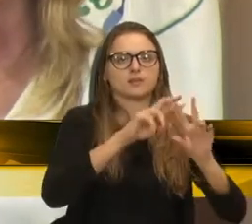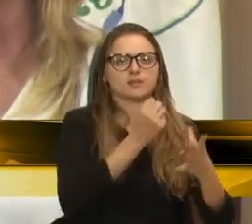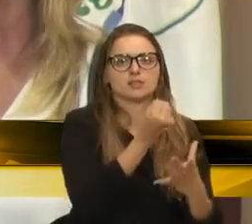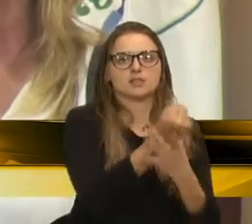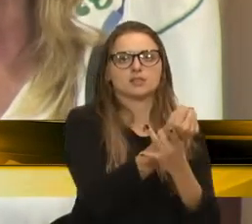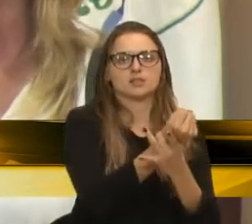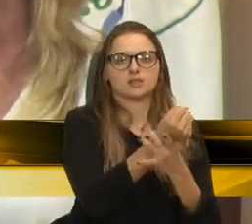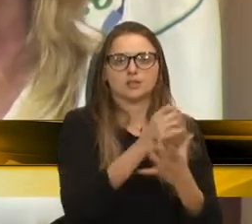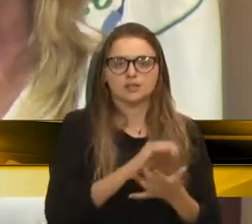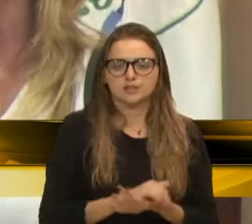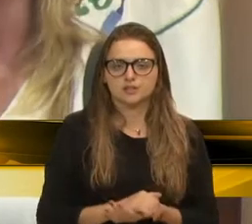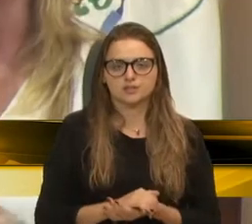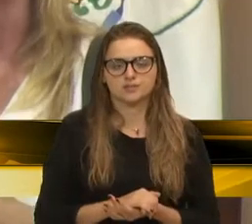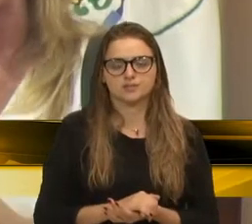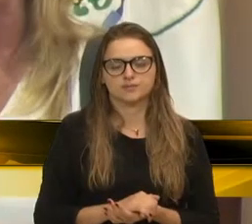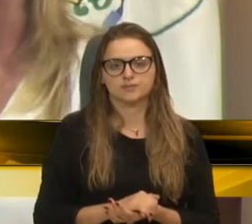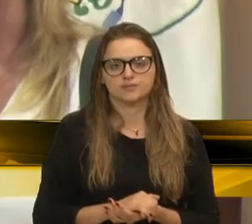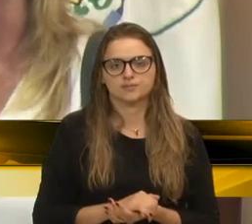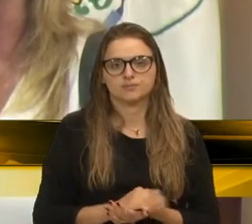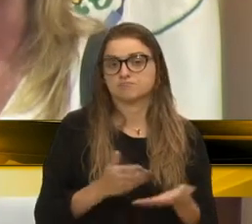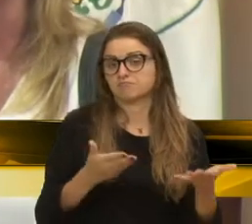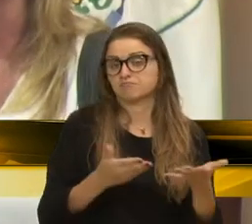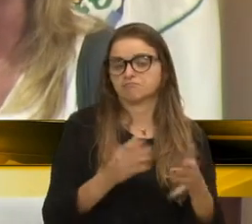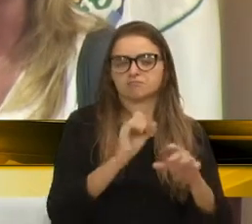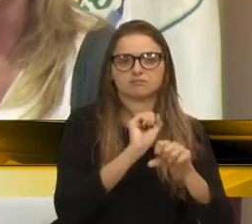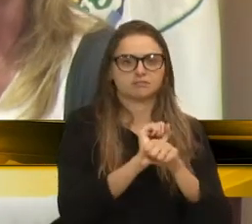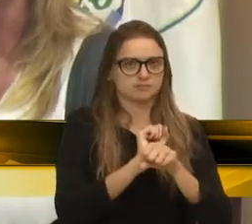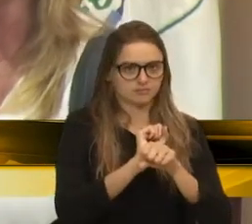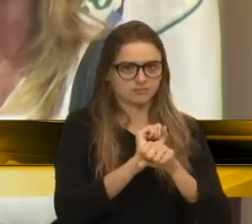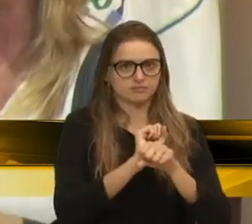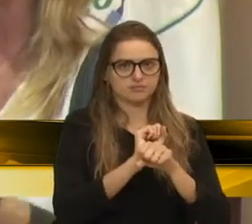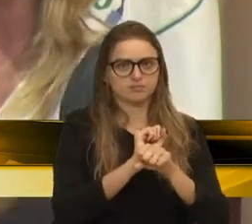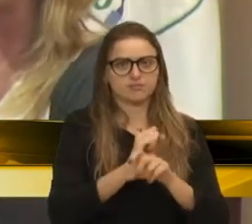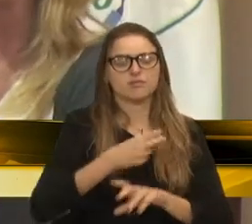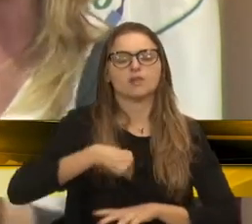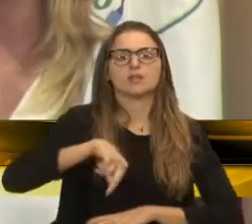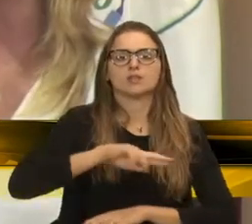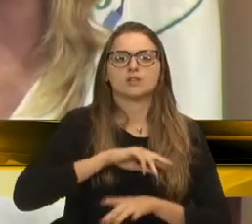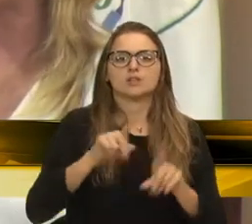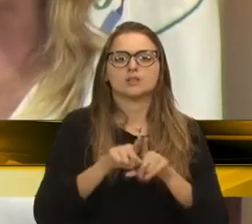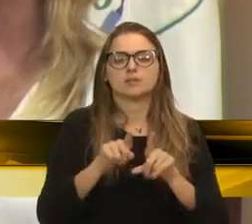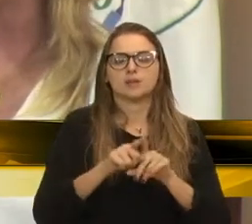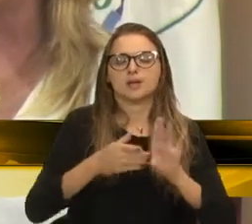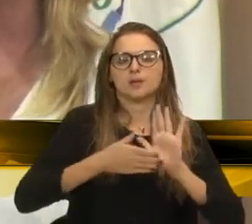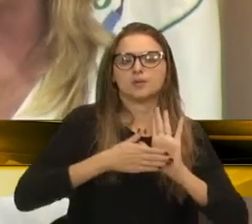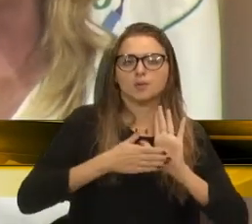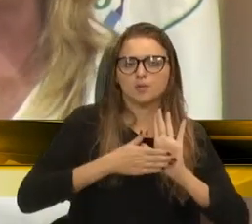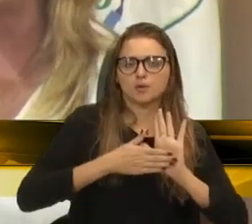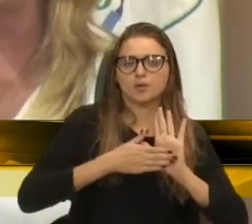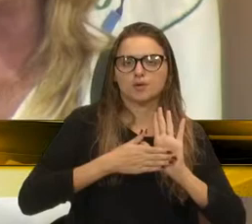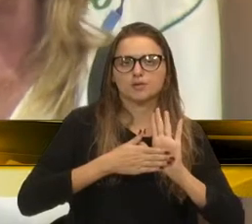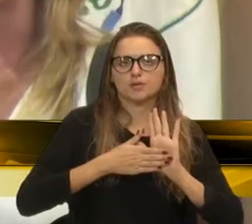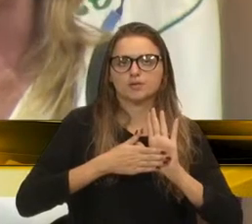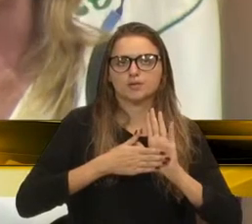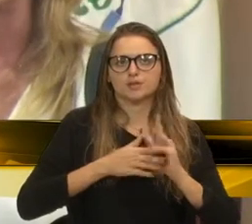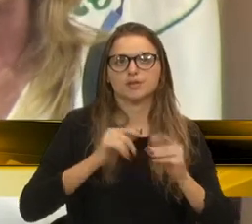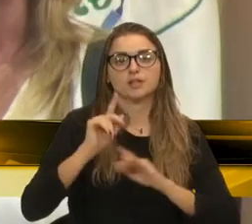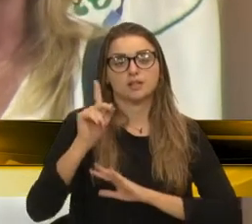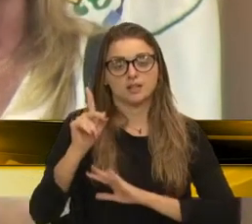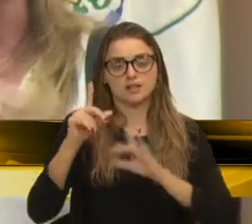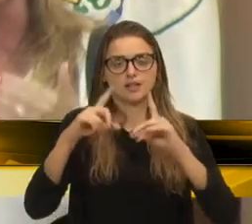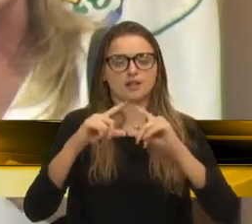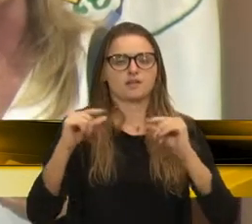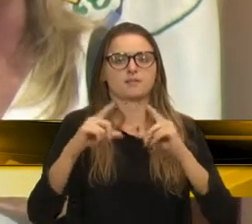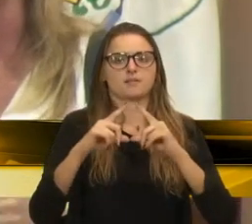gentileza. Está parado. Inclusive, vamos levar como pauta, vereador Périco, agora em Brasília.